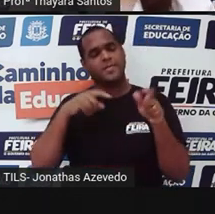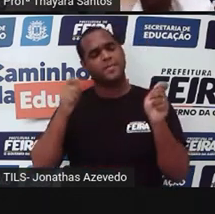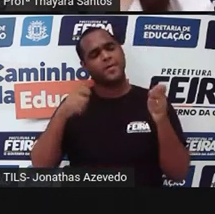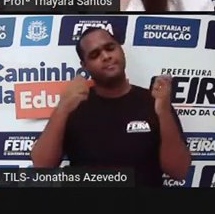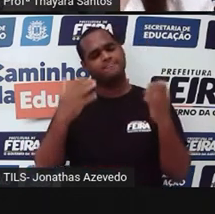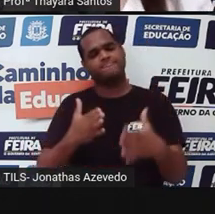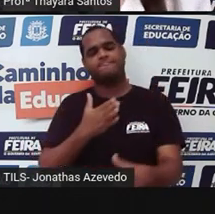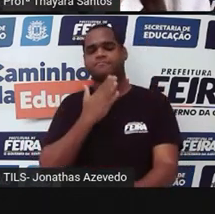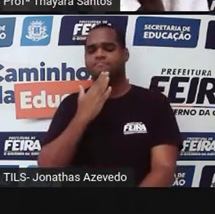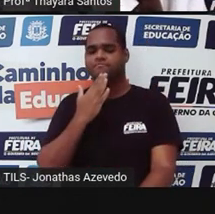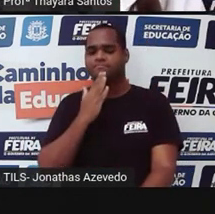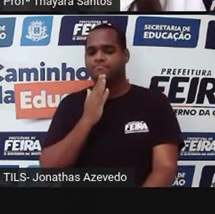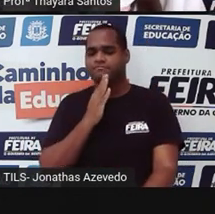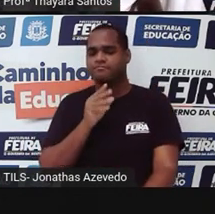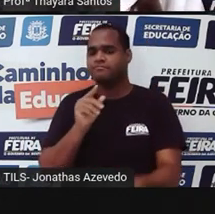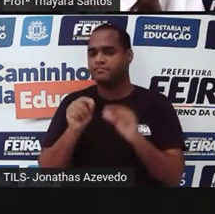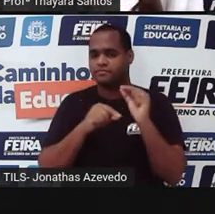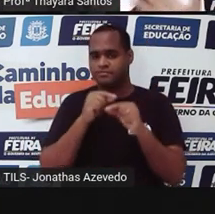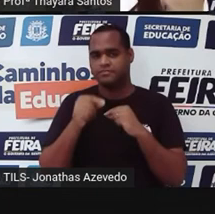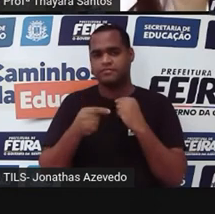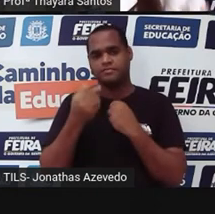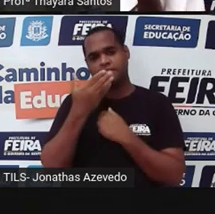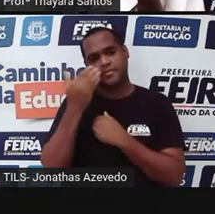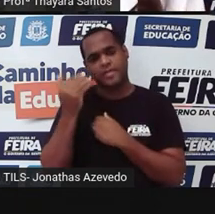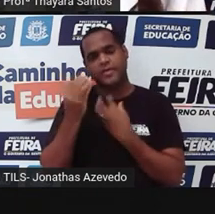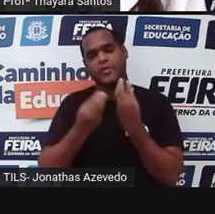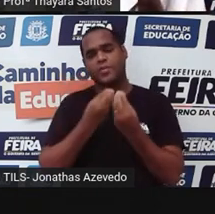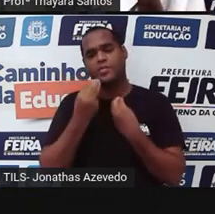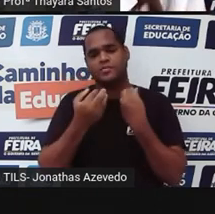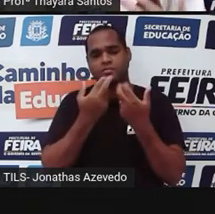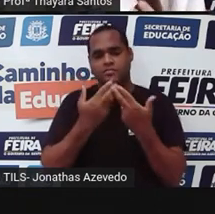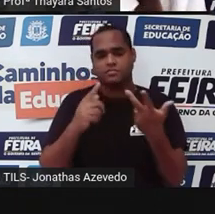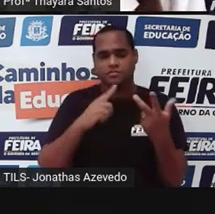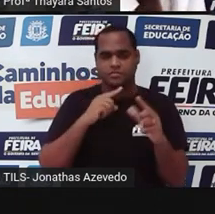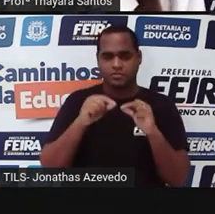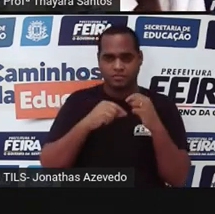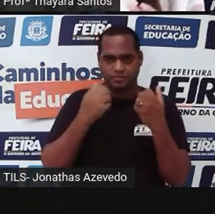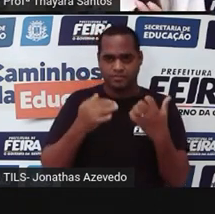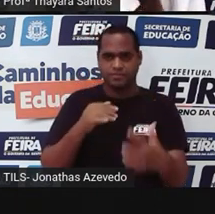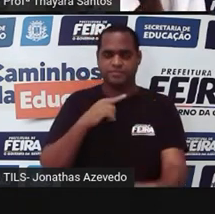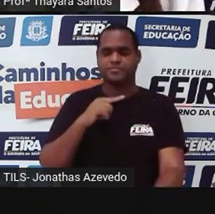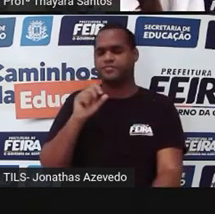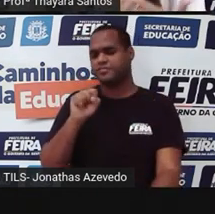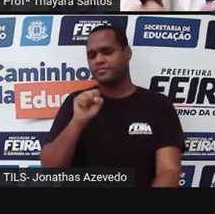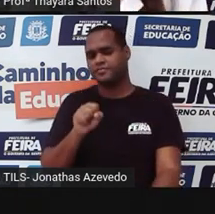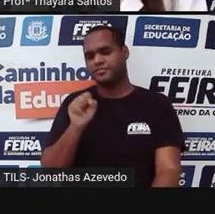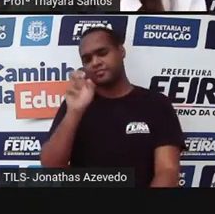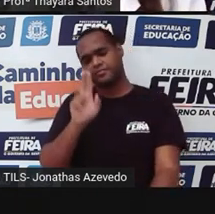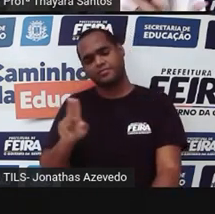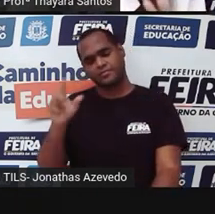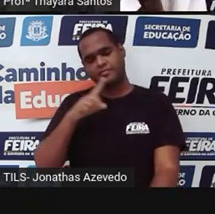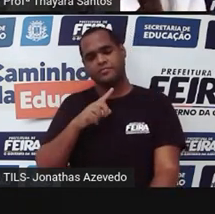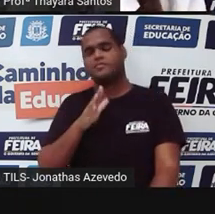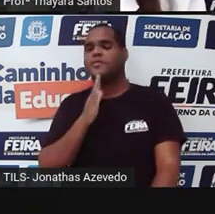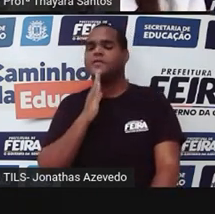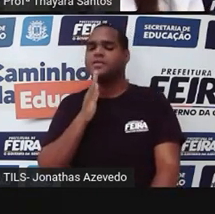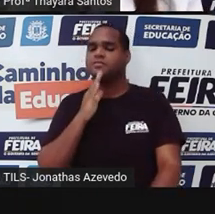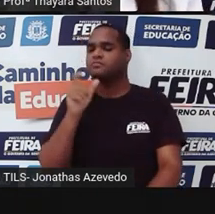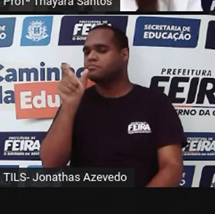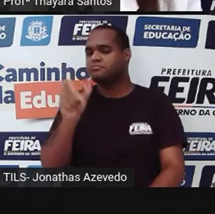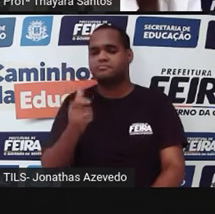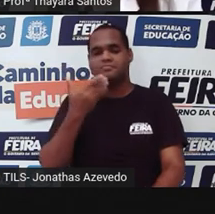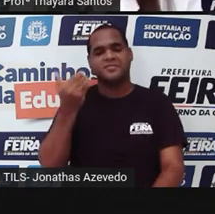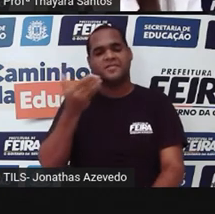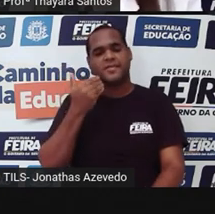conhecer mais, né, saber o que é que é possível e até utilizar esse conhecimento da clonagem para